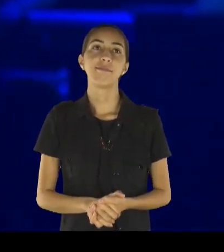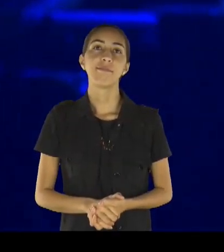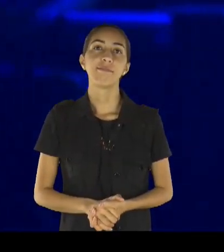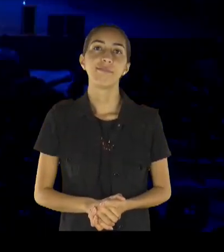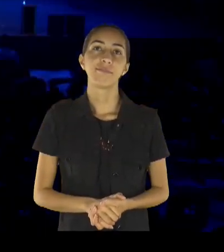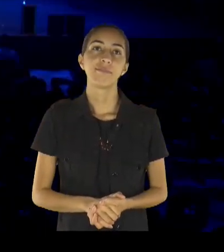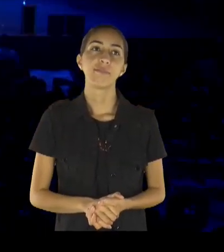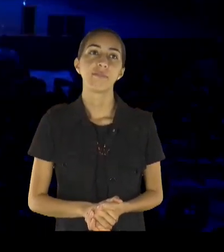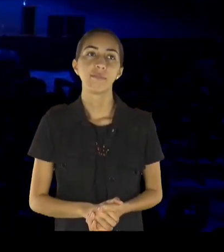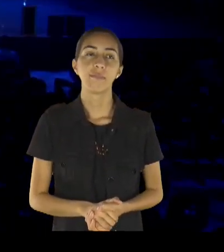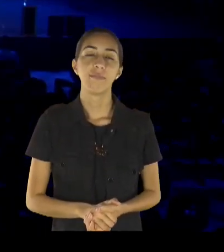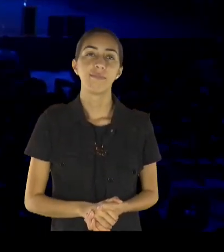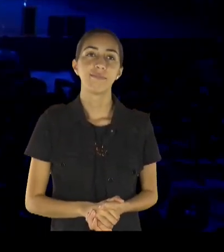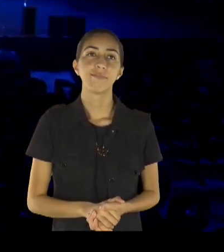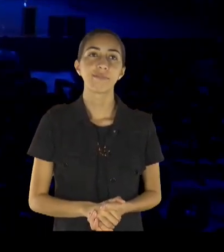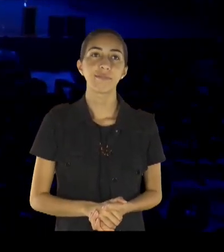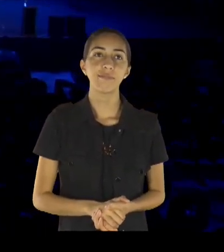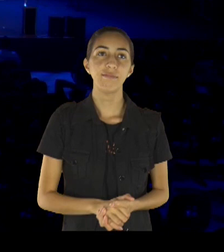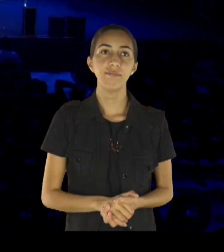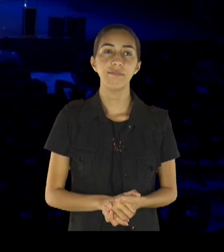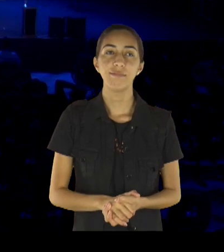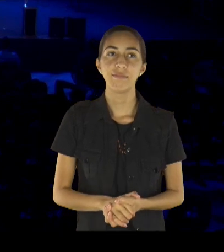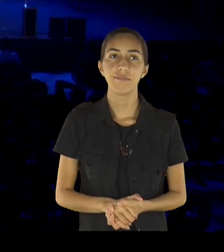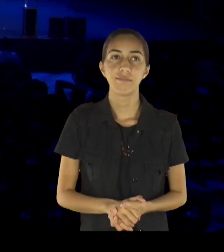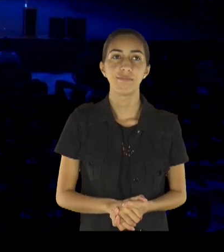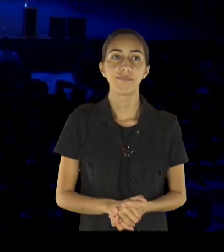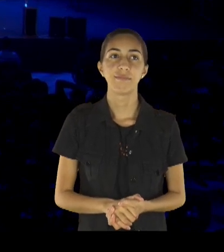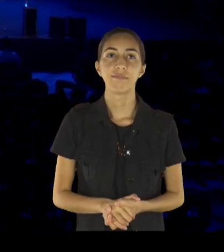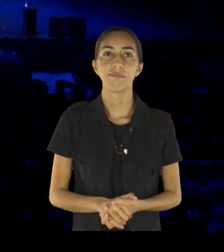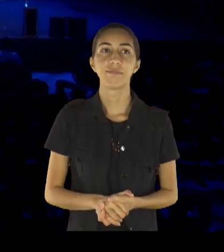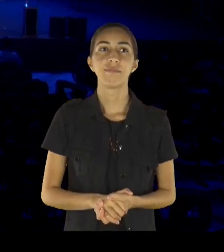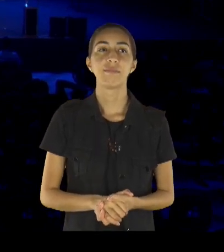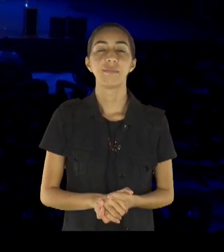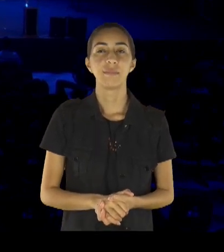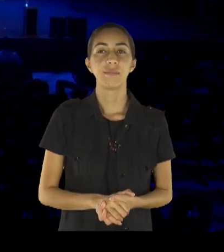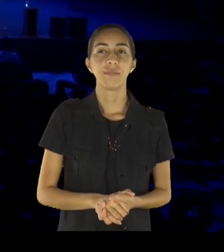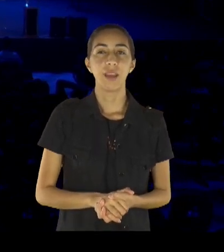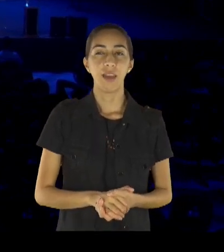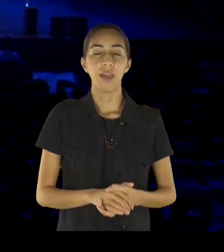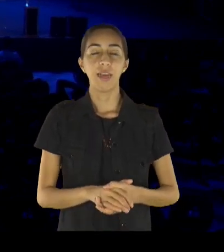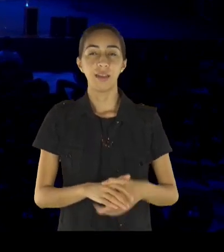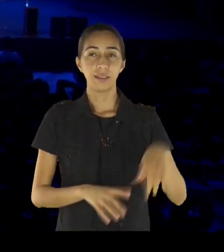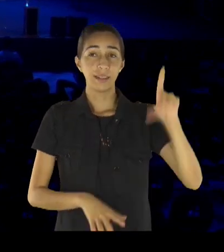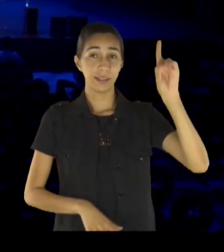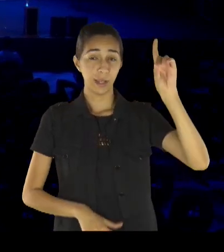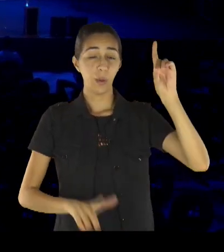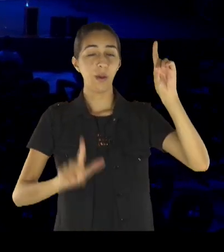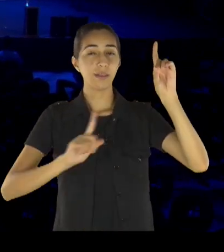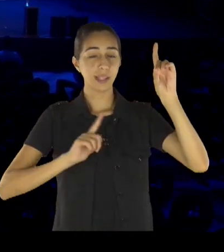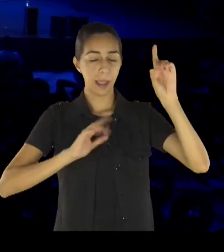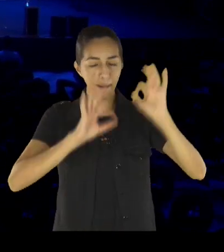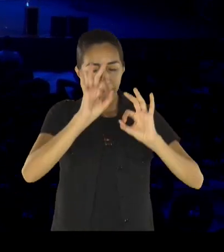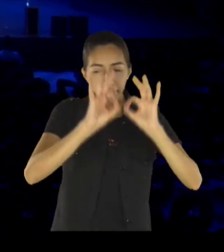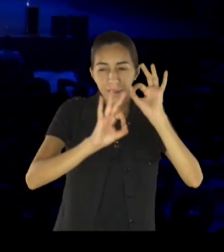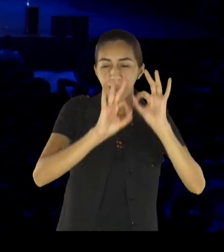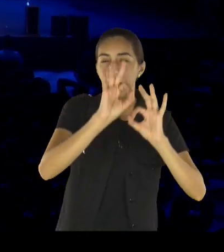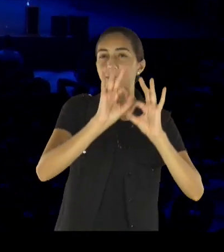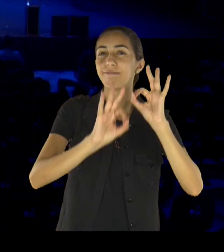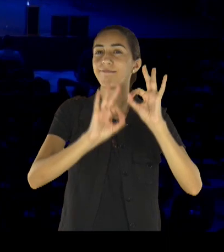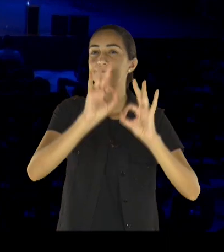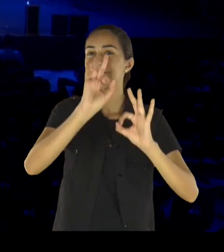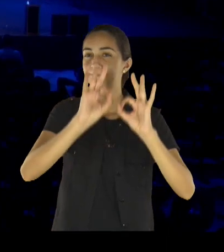vier, espera no Senhor, e anima-te, fica animado, porque Deus tem planos, porque você não vai ser destruído, não,